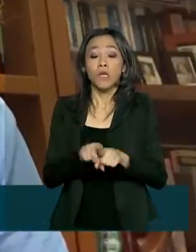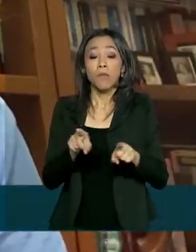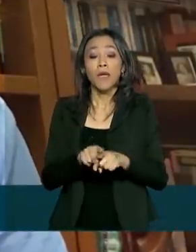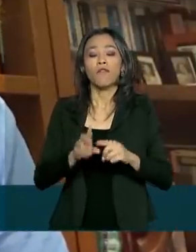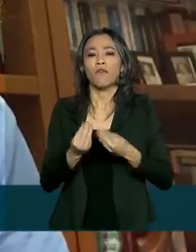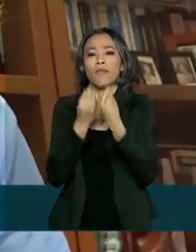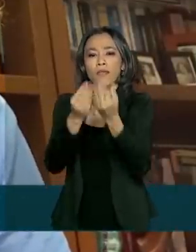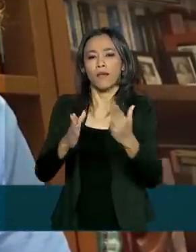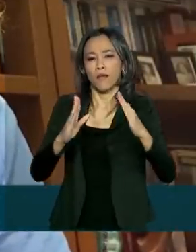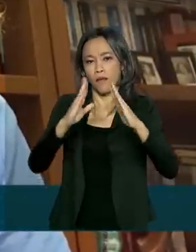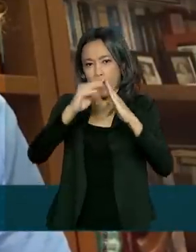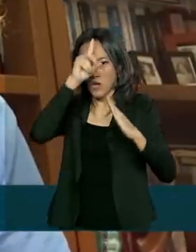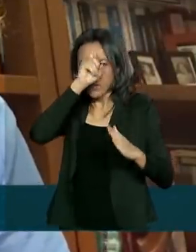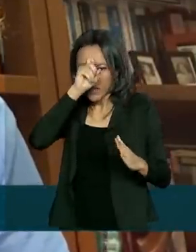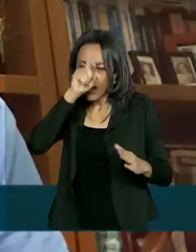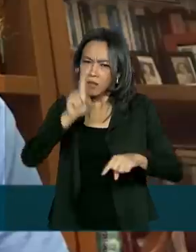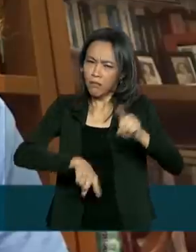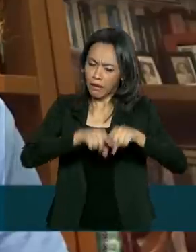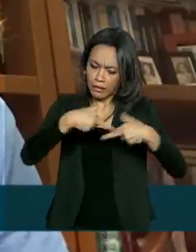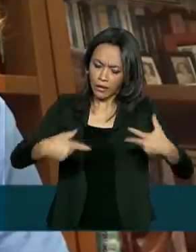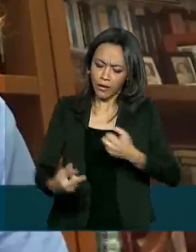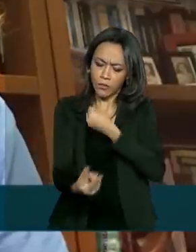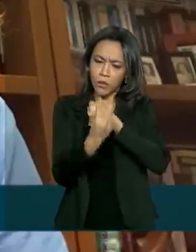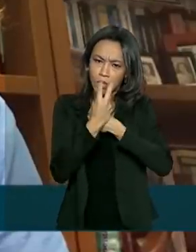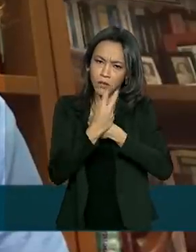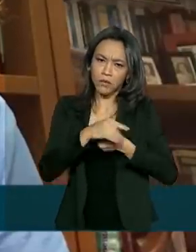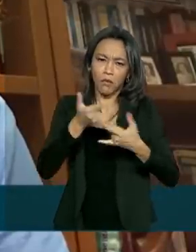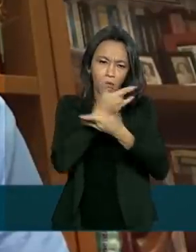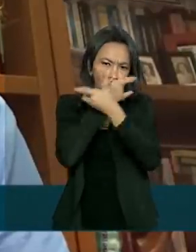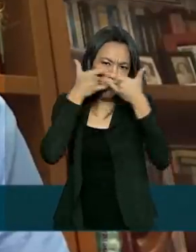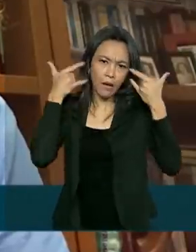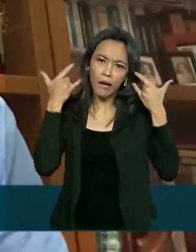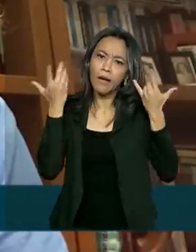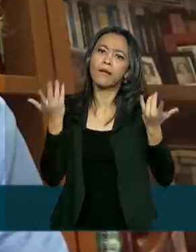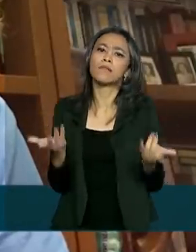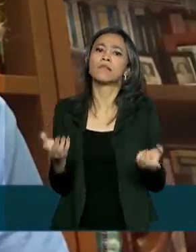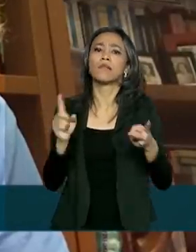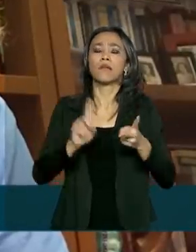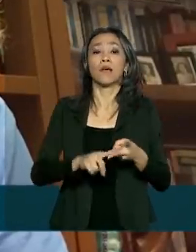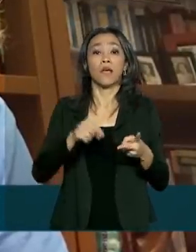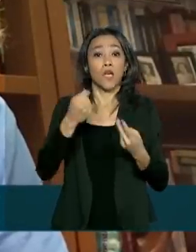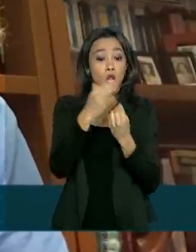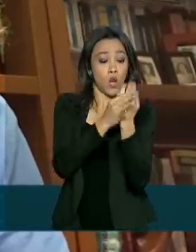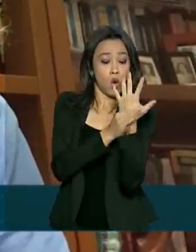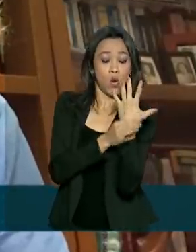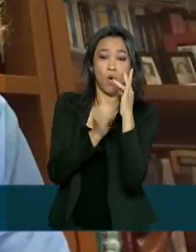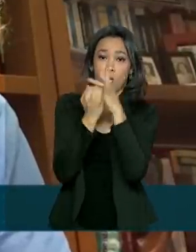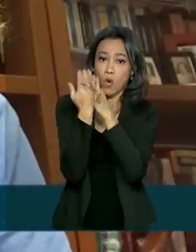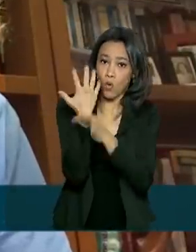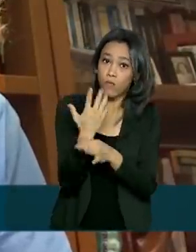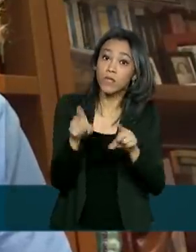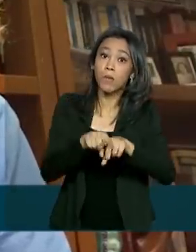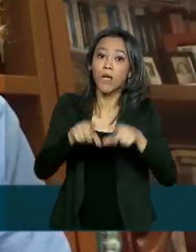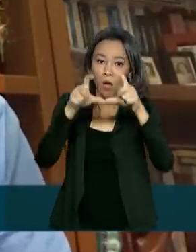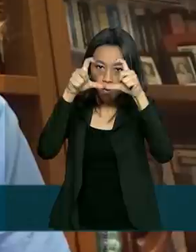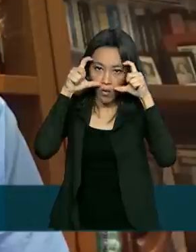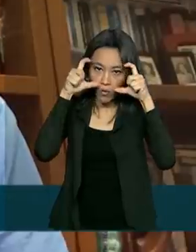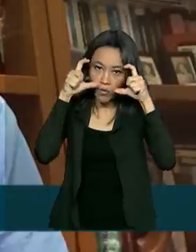equipamentos de proteção individual, como máscaras N95, luvas e óculos.